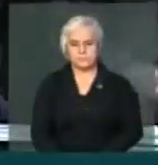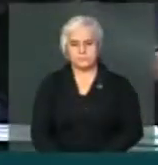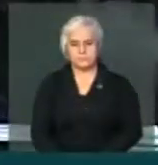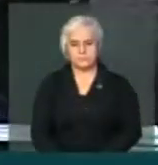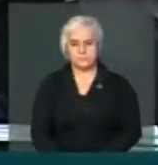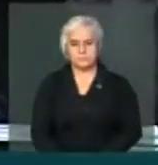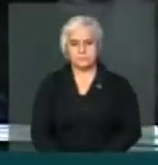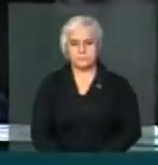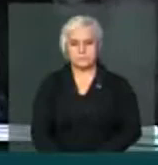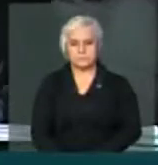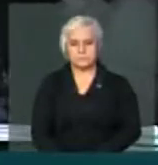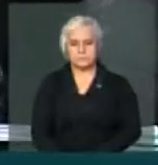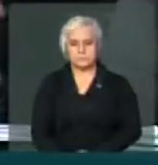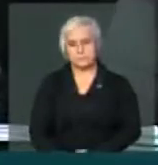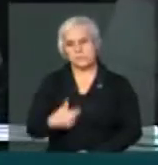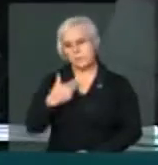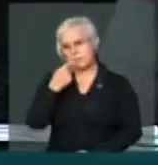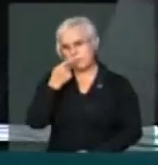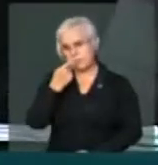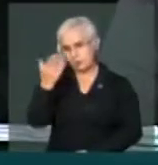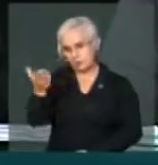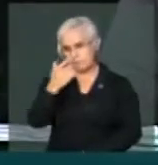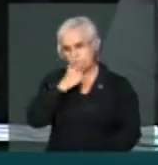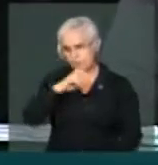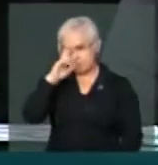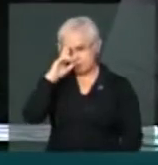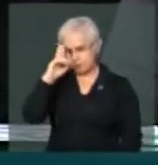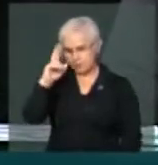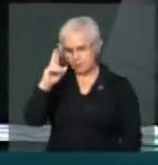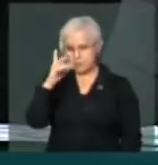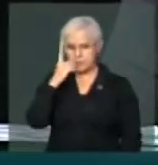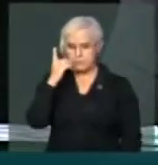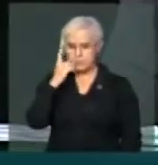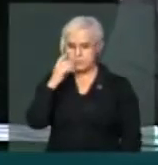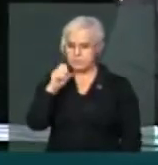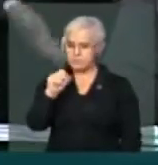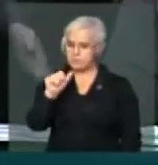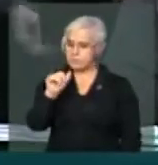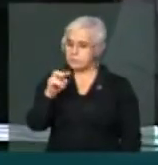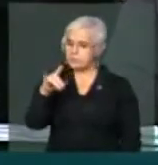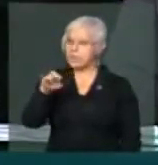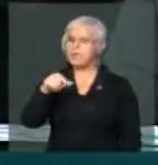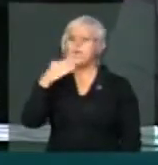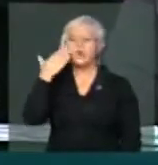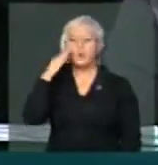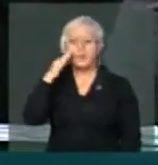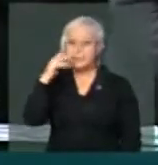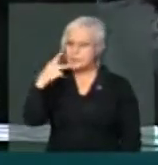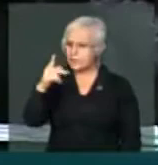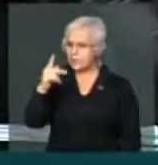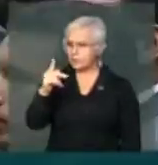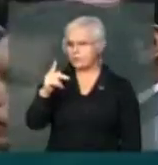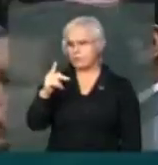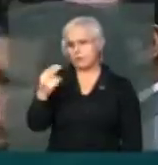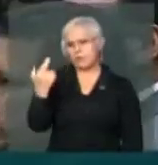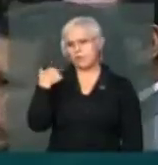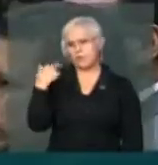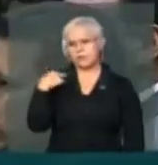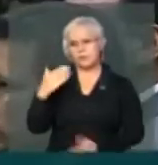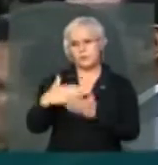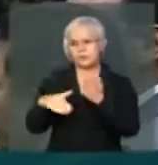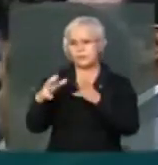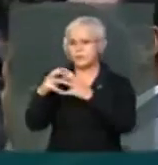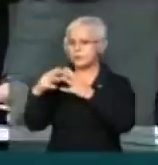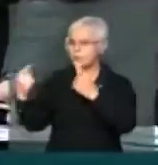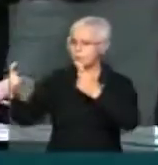Eu queria dizer ao deputado Domingos Sábio que eu compreendo perfeitamente o seu papel e o papel de todos da